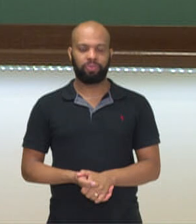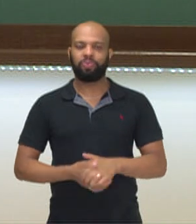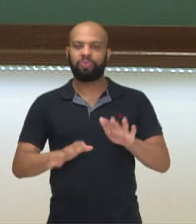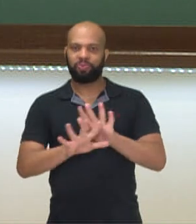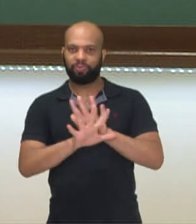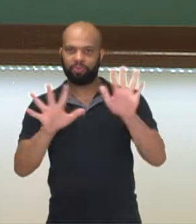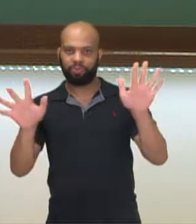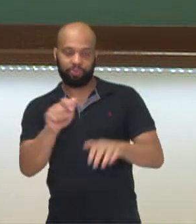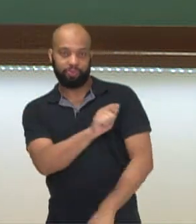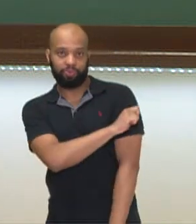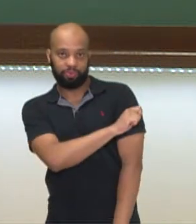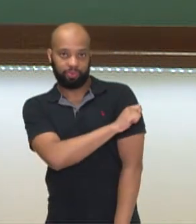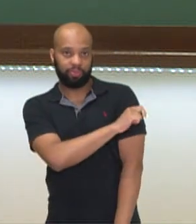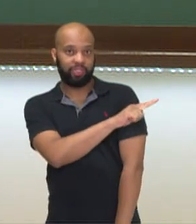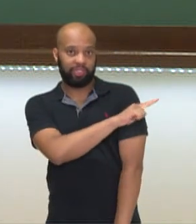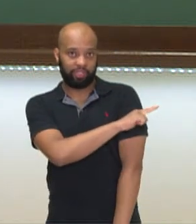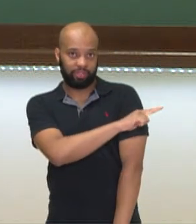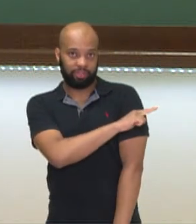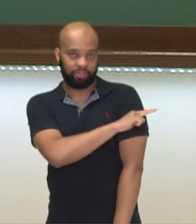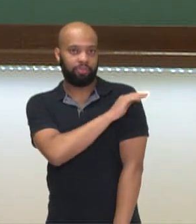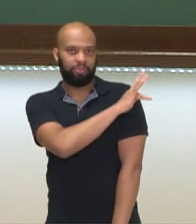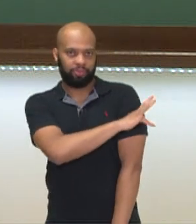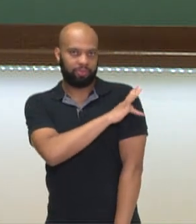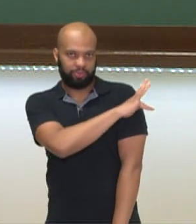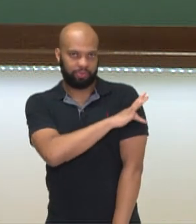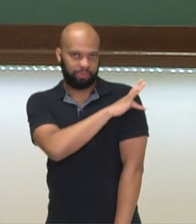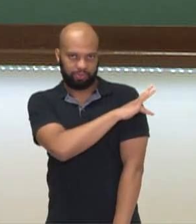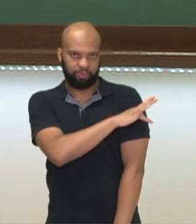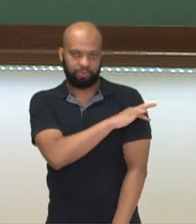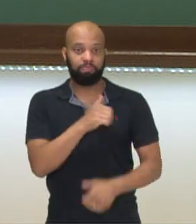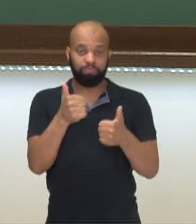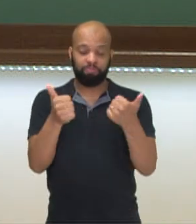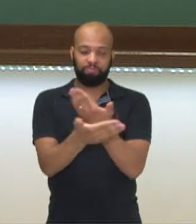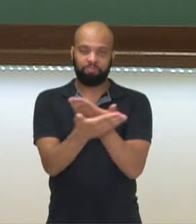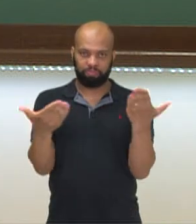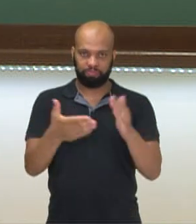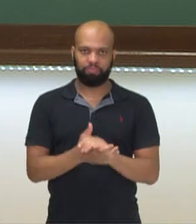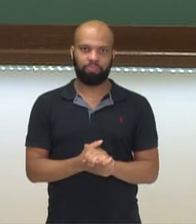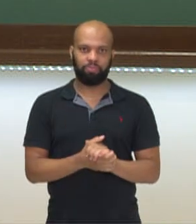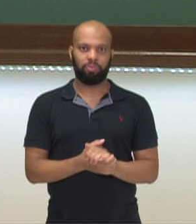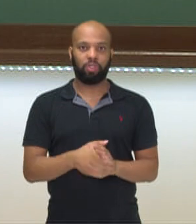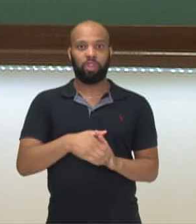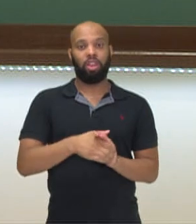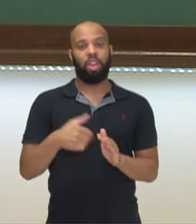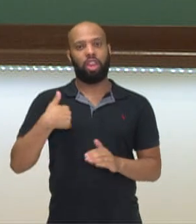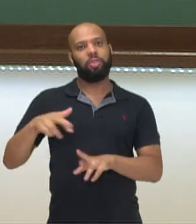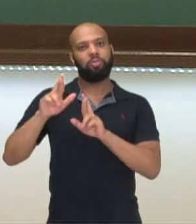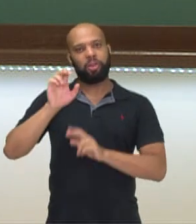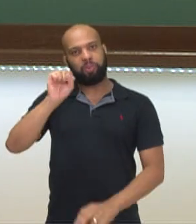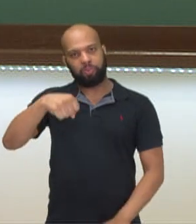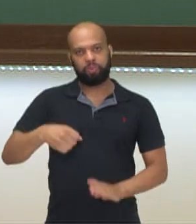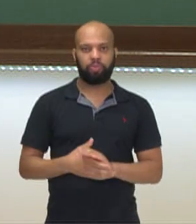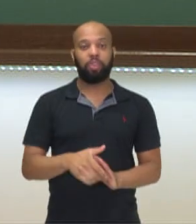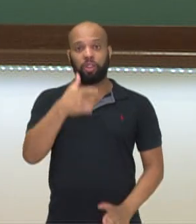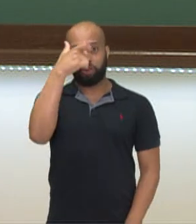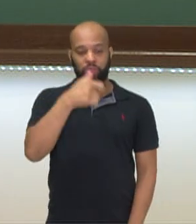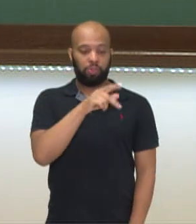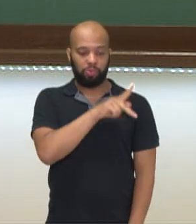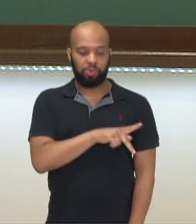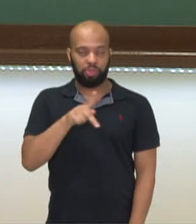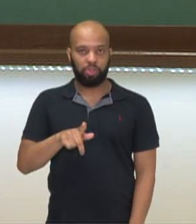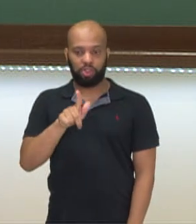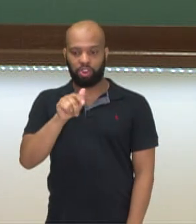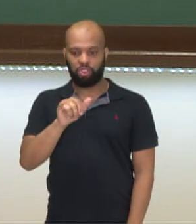Olá, estudantes do sétimo ano do ensino fundamental! Tudo bem com vocês? Espero que sim! Eu sou a